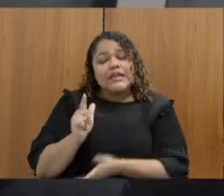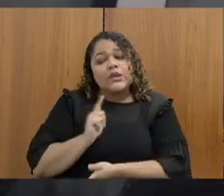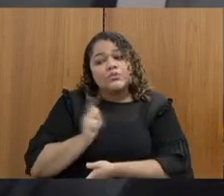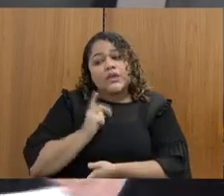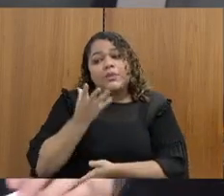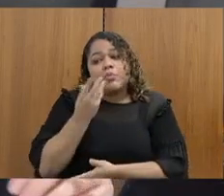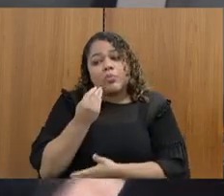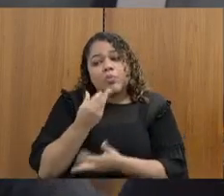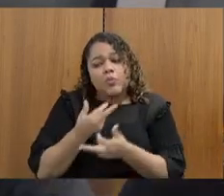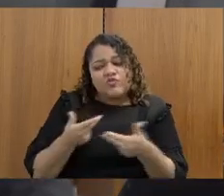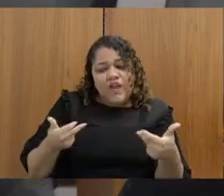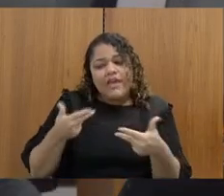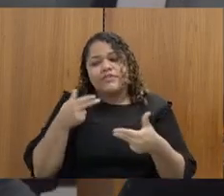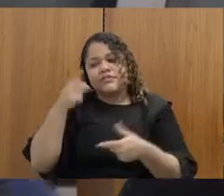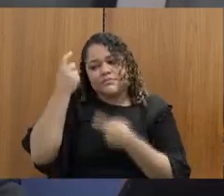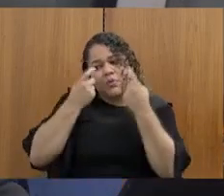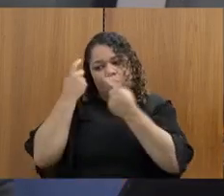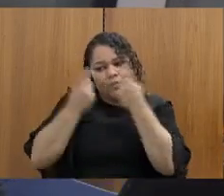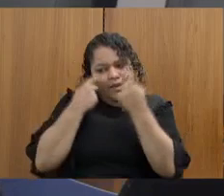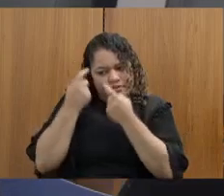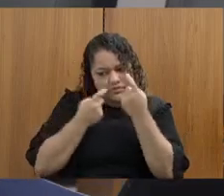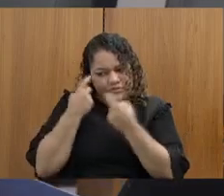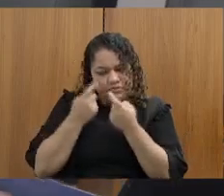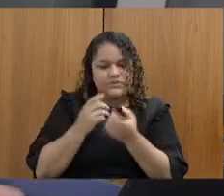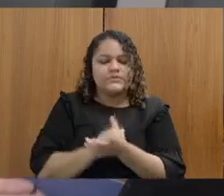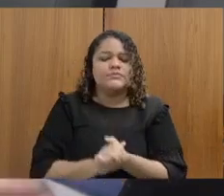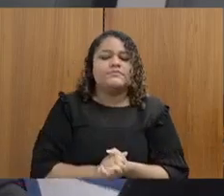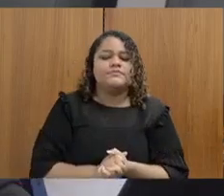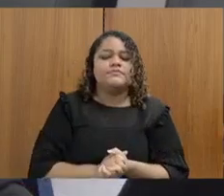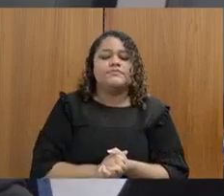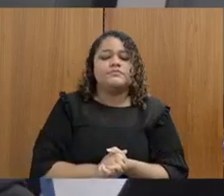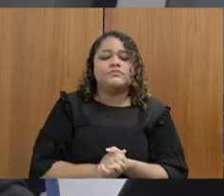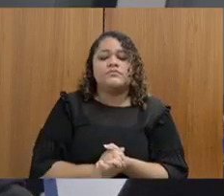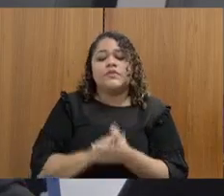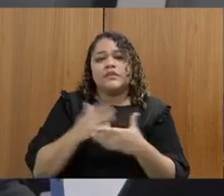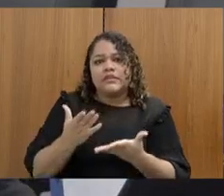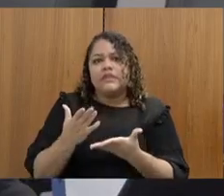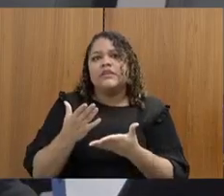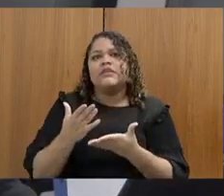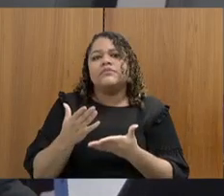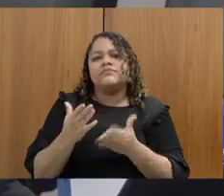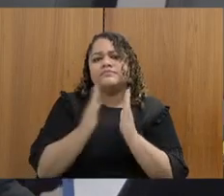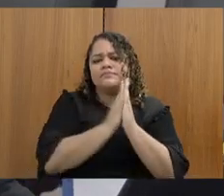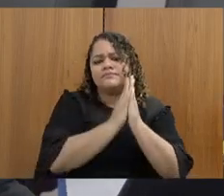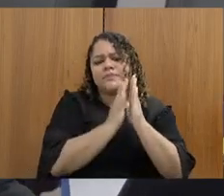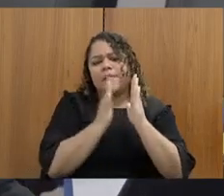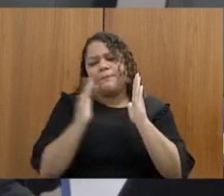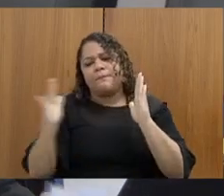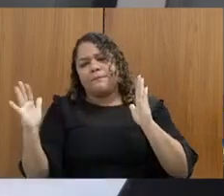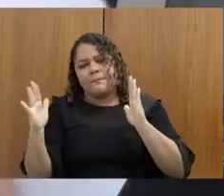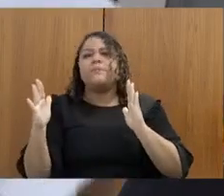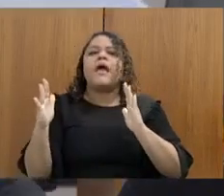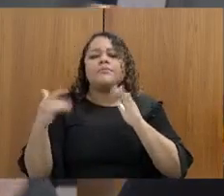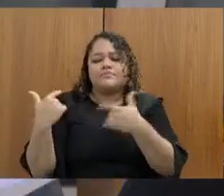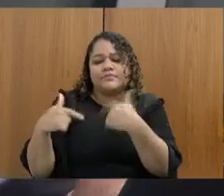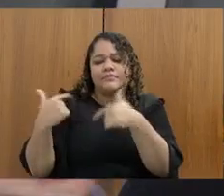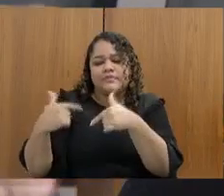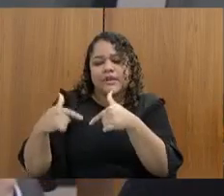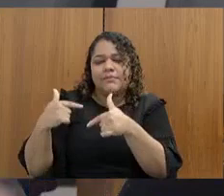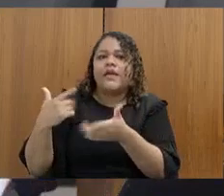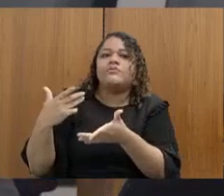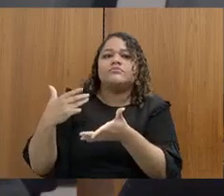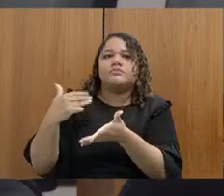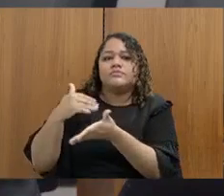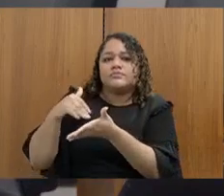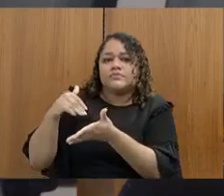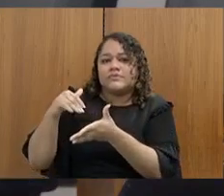nós temos, e durante os trabalhos da Comissão de Segurança Pública, vários